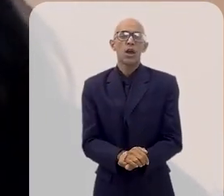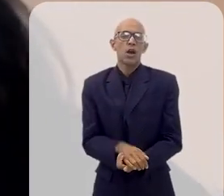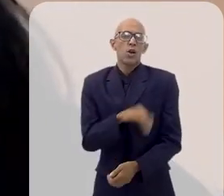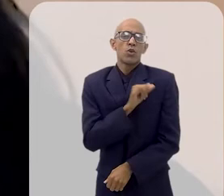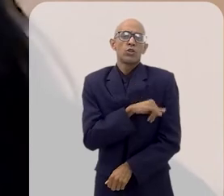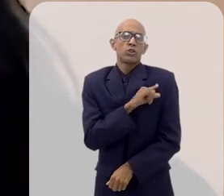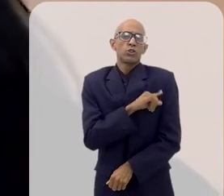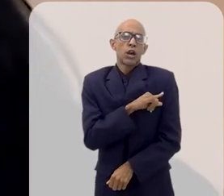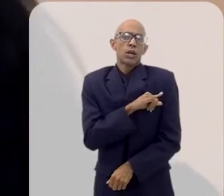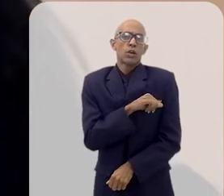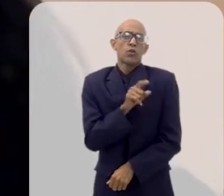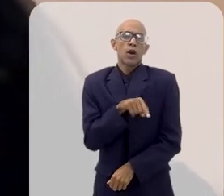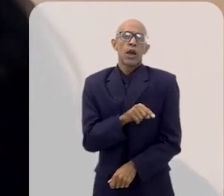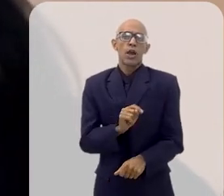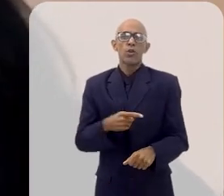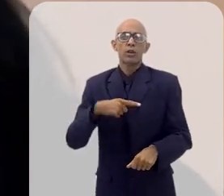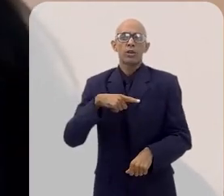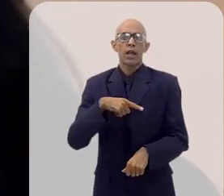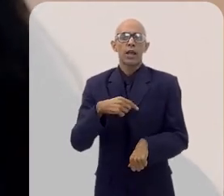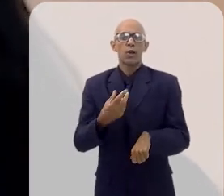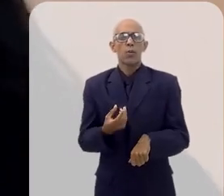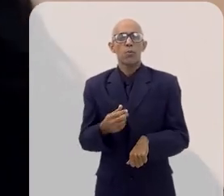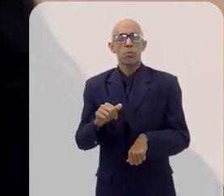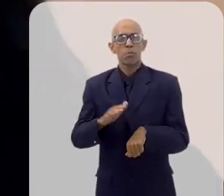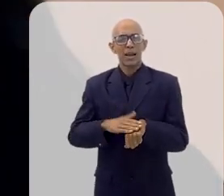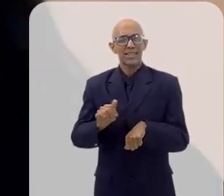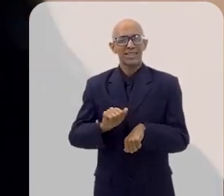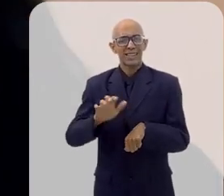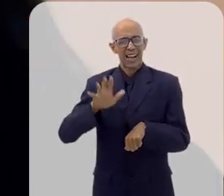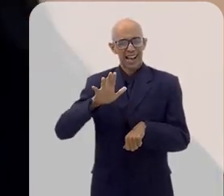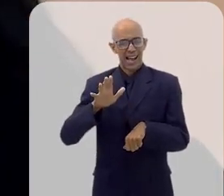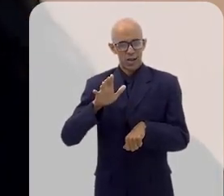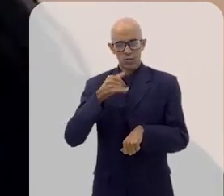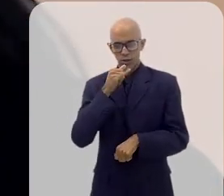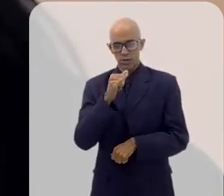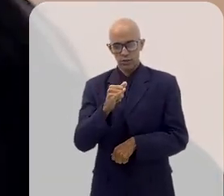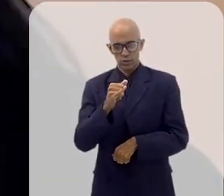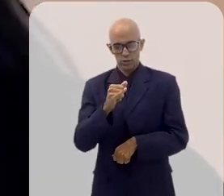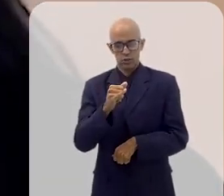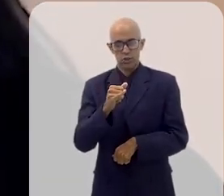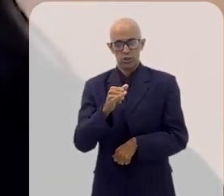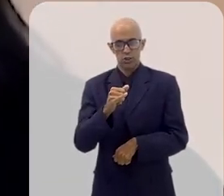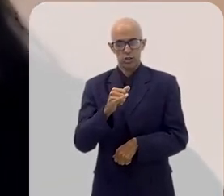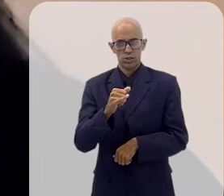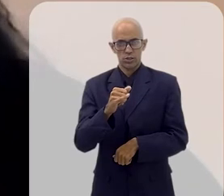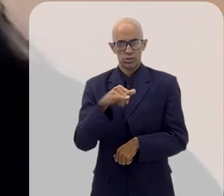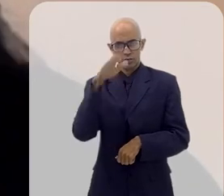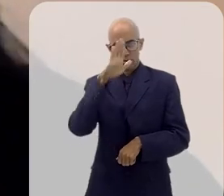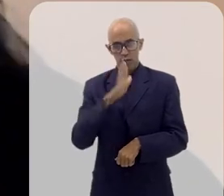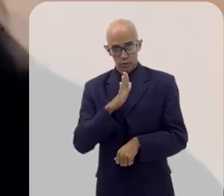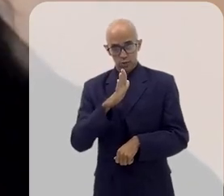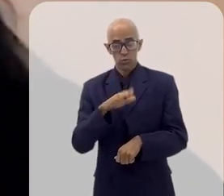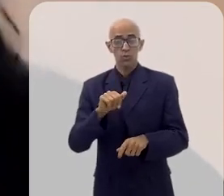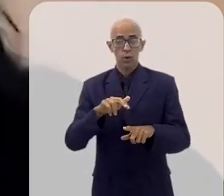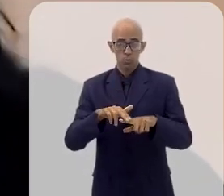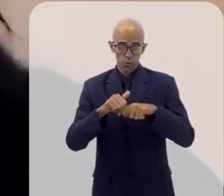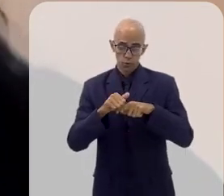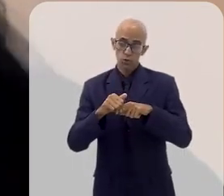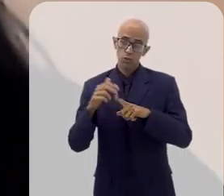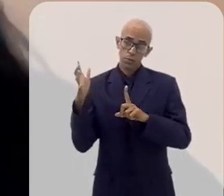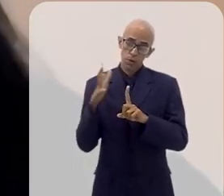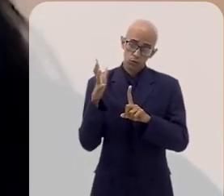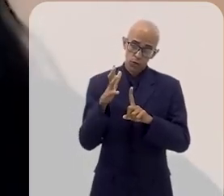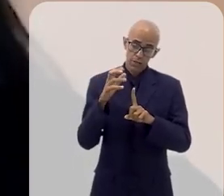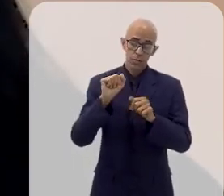de Janeiro é um dos Estados onde se há o maior valor de quilowatt-hora, então realmente é um incentivo